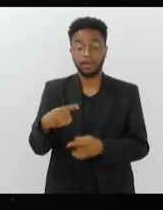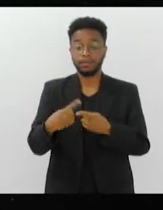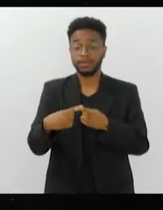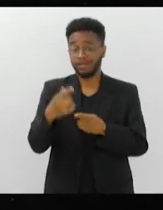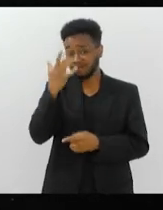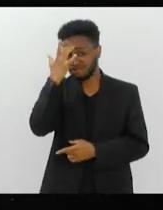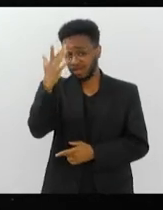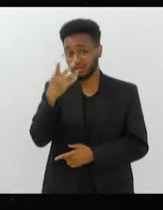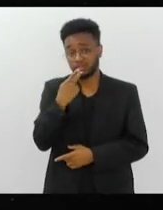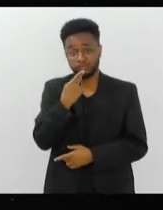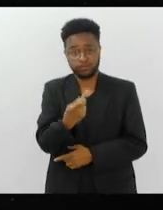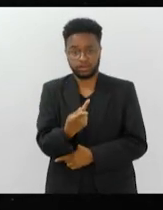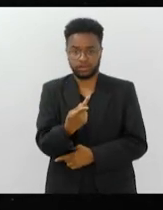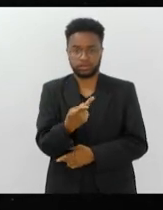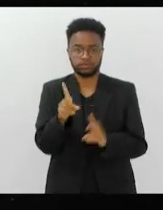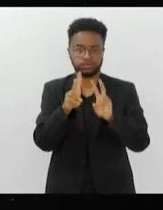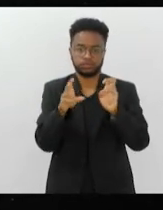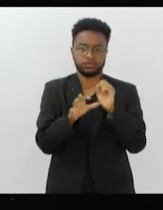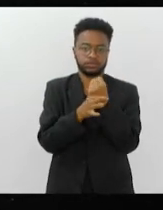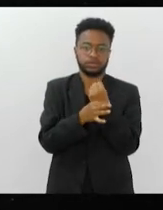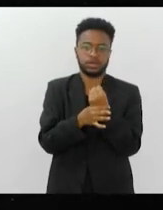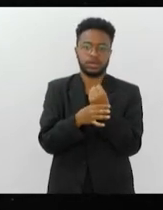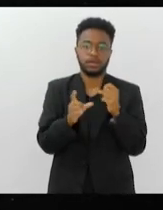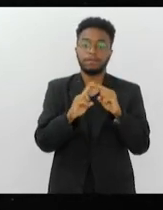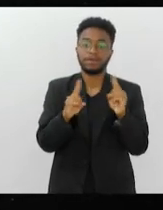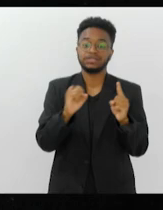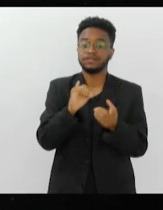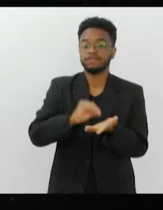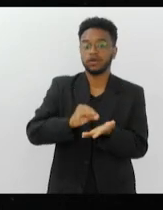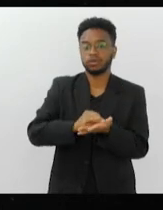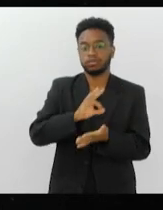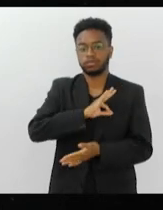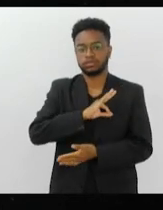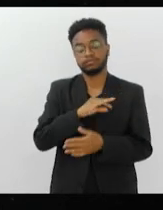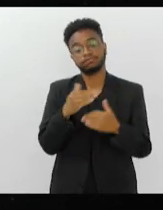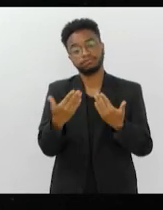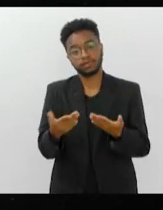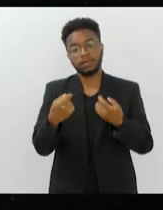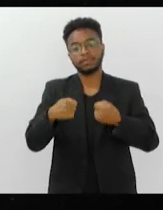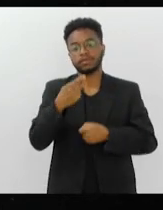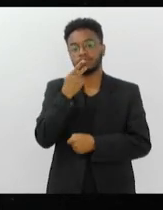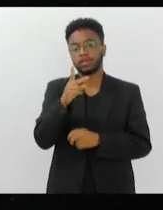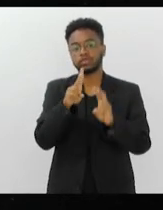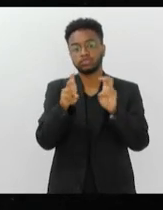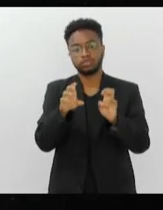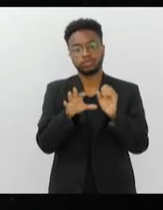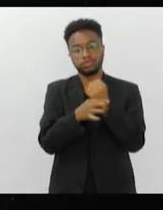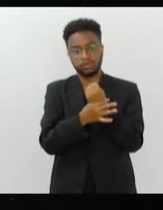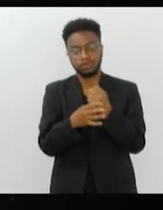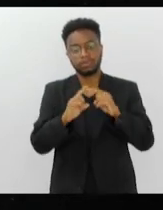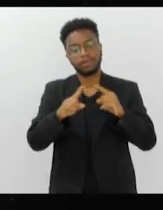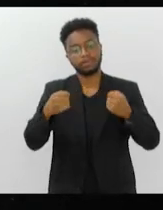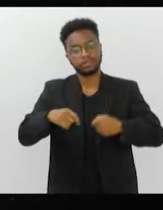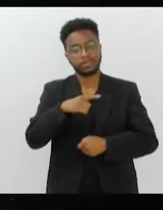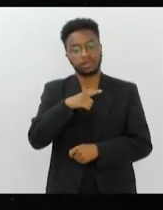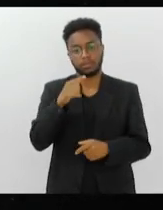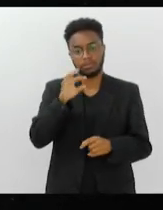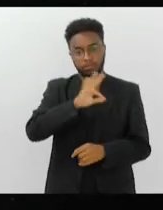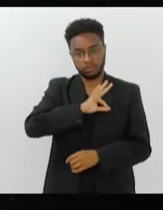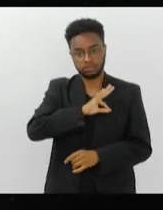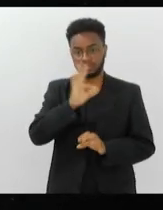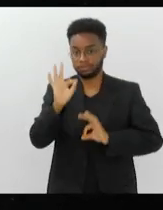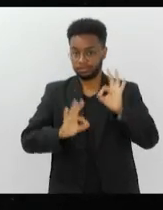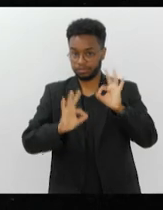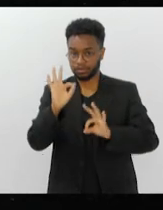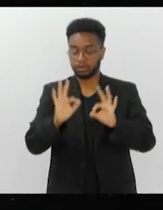falar de segurança segurança quando você não tem policial. Então temos que falar de segurança tendo o policial preparado, equipado,